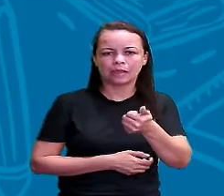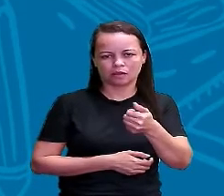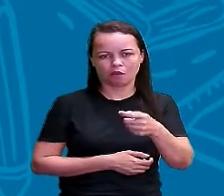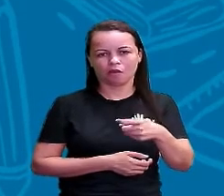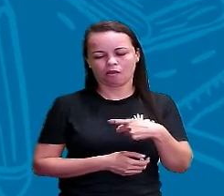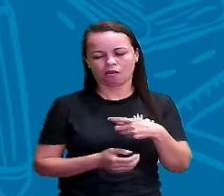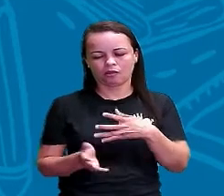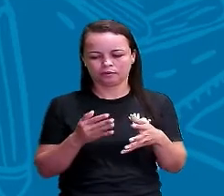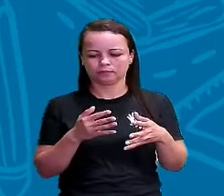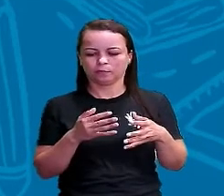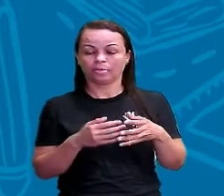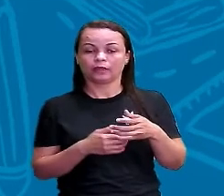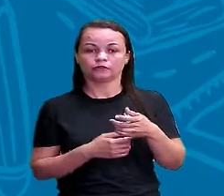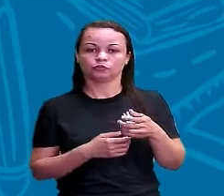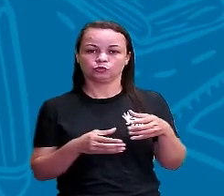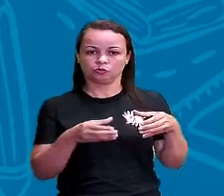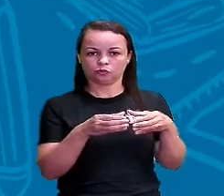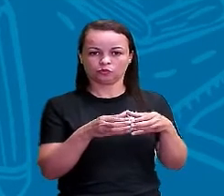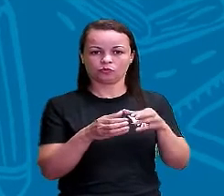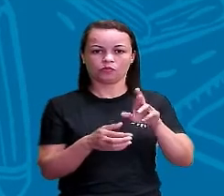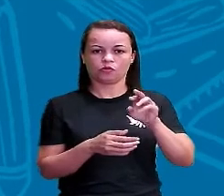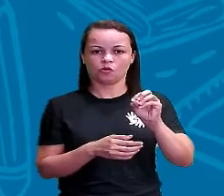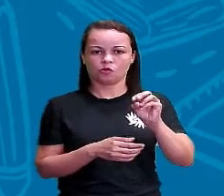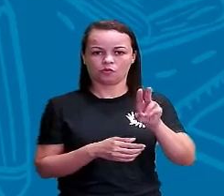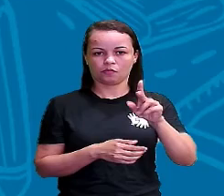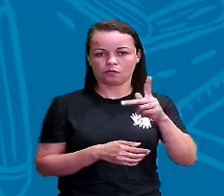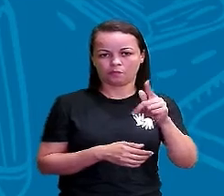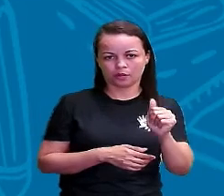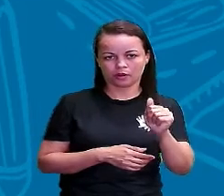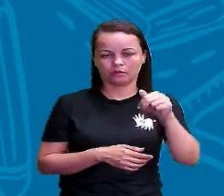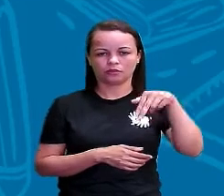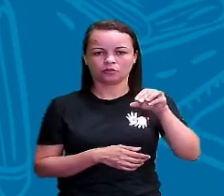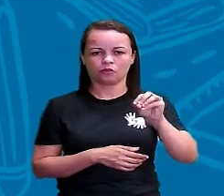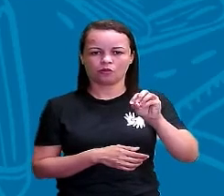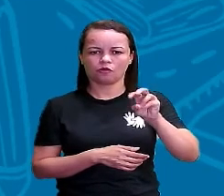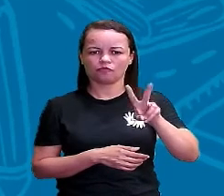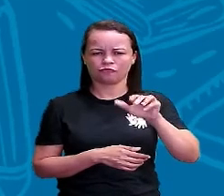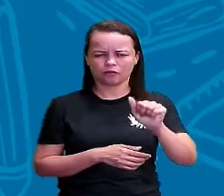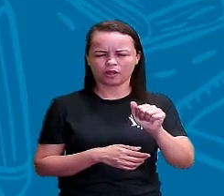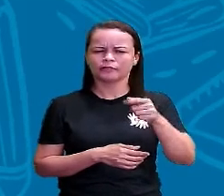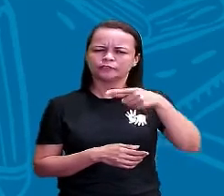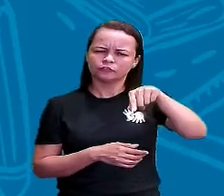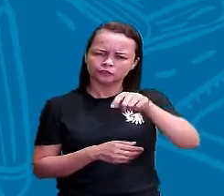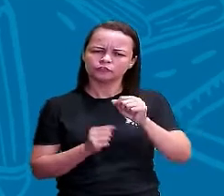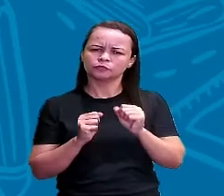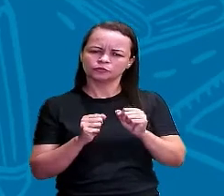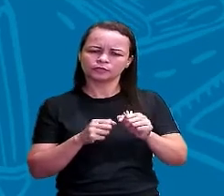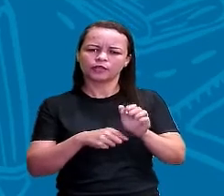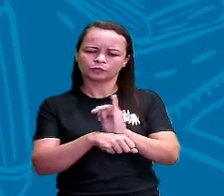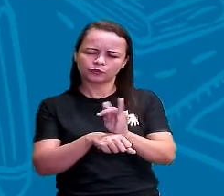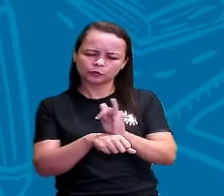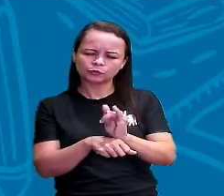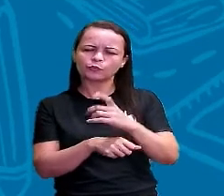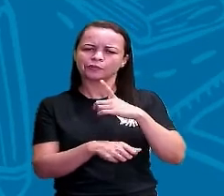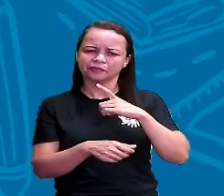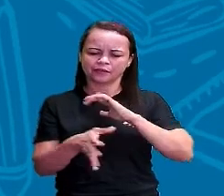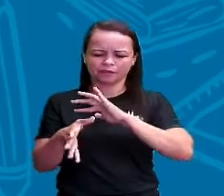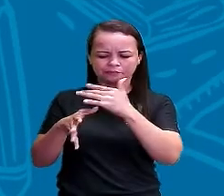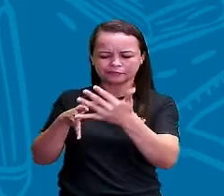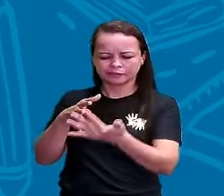escutem, né? Coloquem lá no YouTube, escutem essa canção, é muito linda e traz aí uma reflexão bastante interessante. Então diz assim,